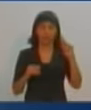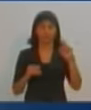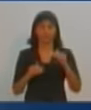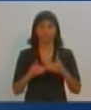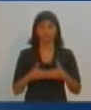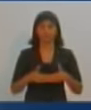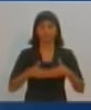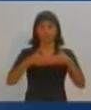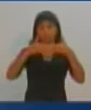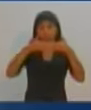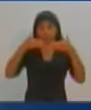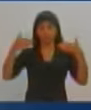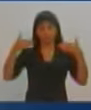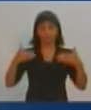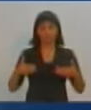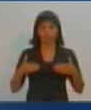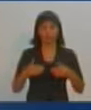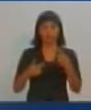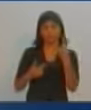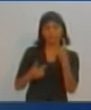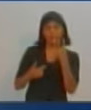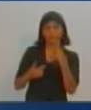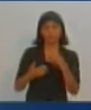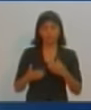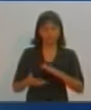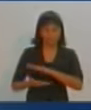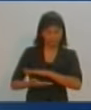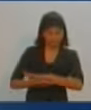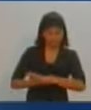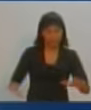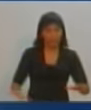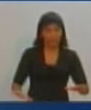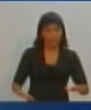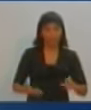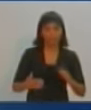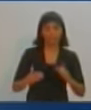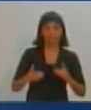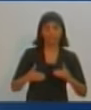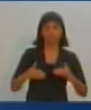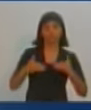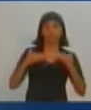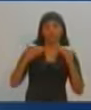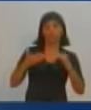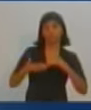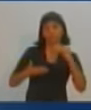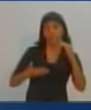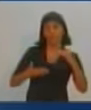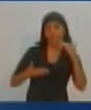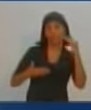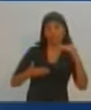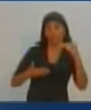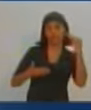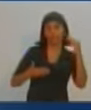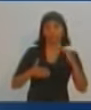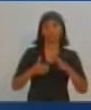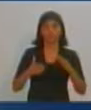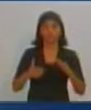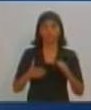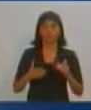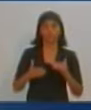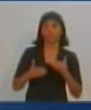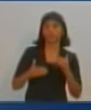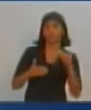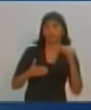um muro de Berlim. Na verdade, a primeira medida que nós vamos tomar é derrubar aquele muro e reurbanizar toda aquela área, porque só assim nós